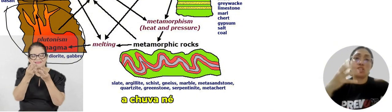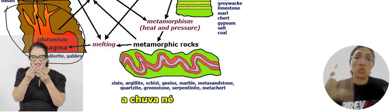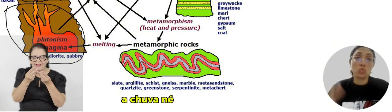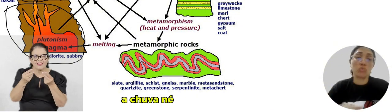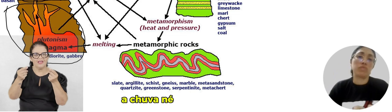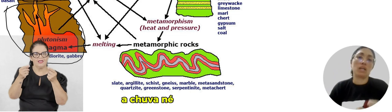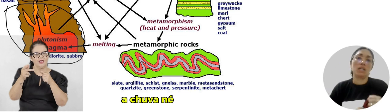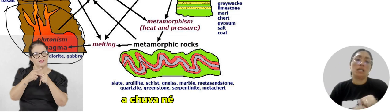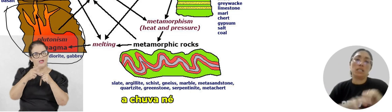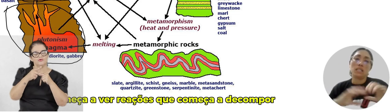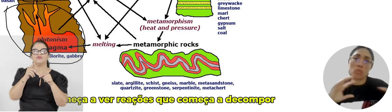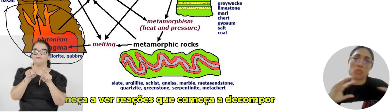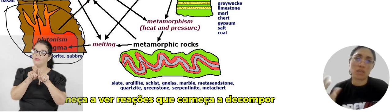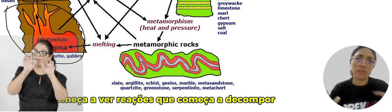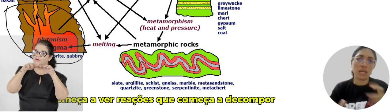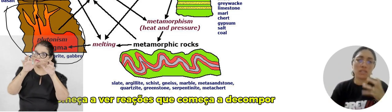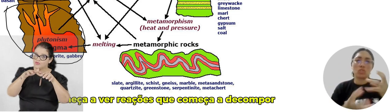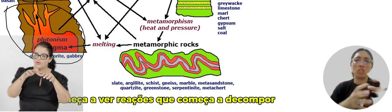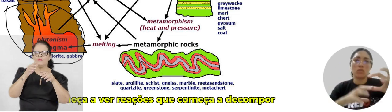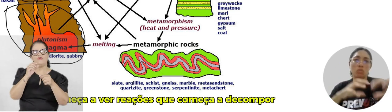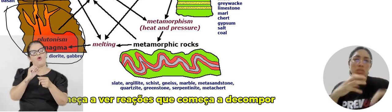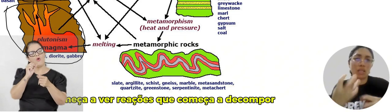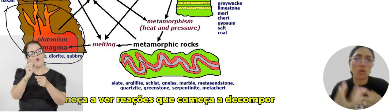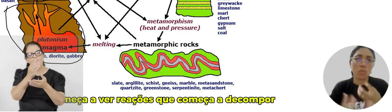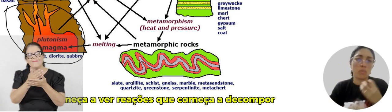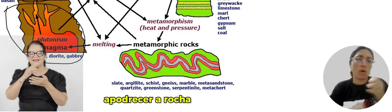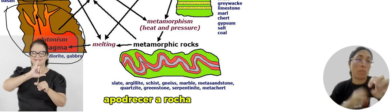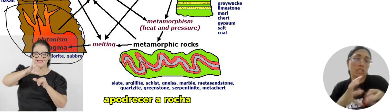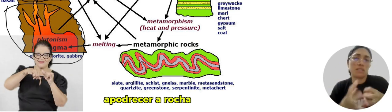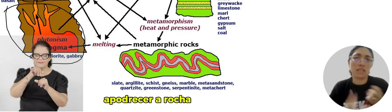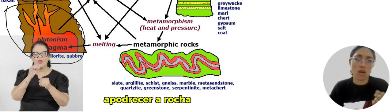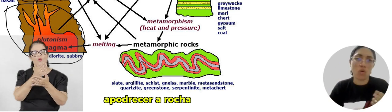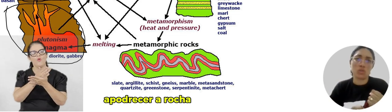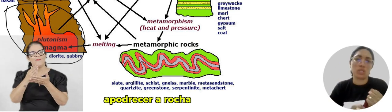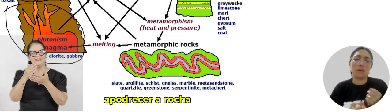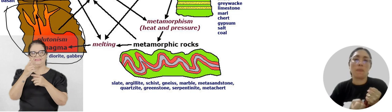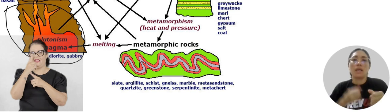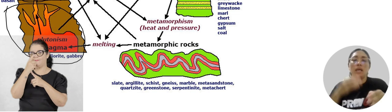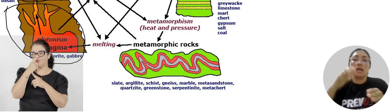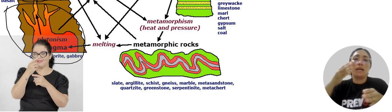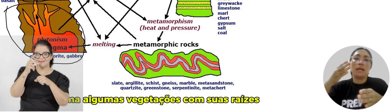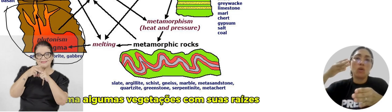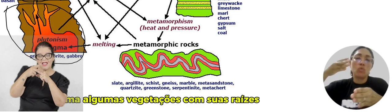A chuva. Então, começa a haver reações químicos. Começa a decompor, a apodrecer a rocha.